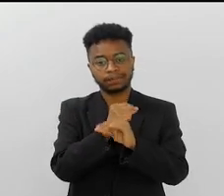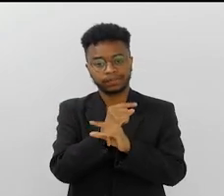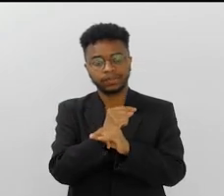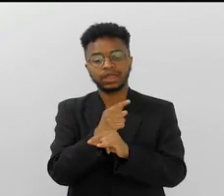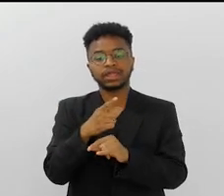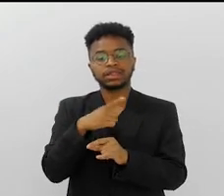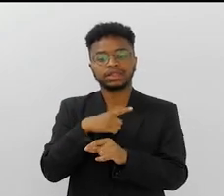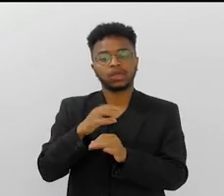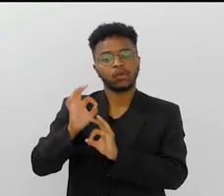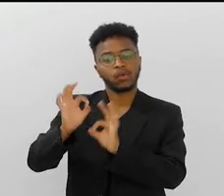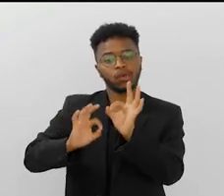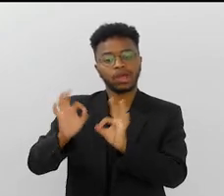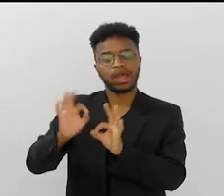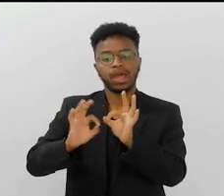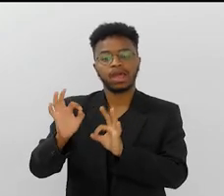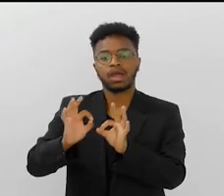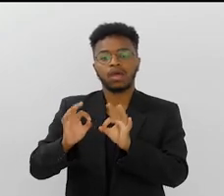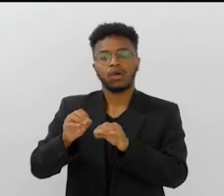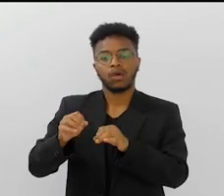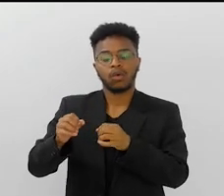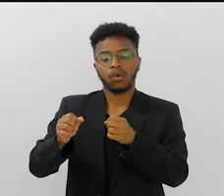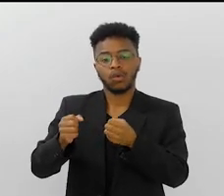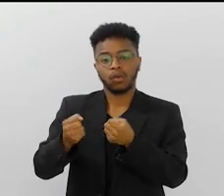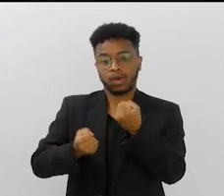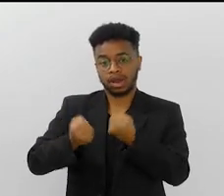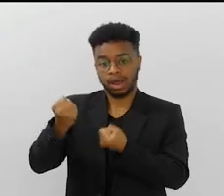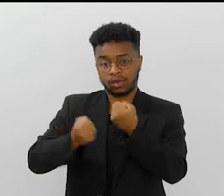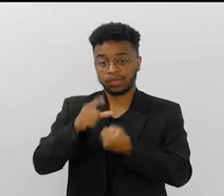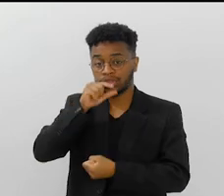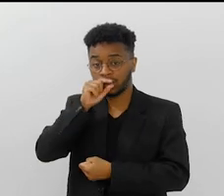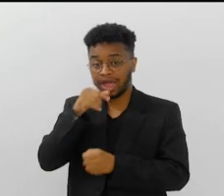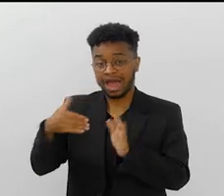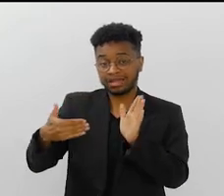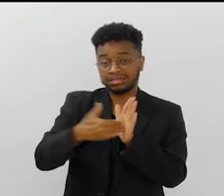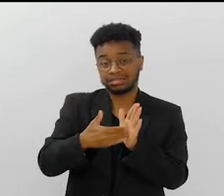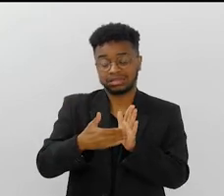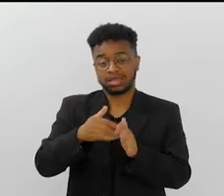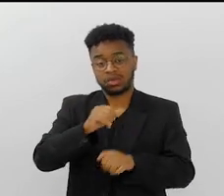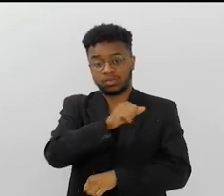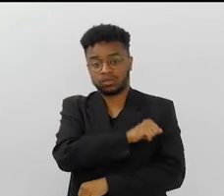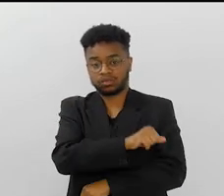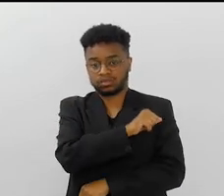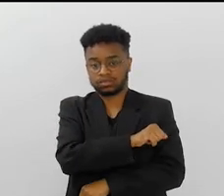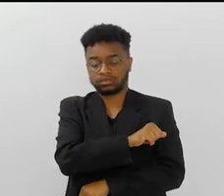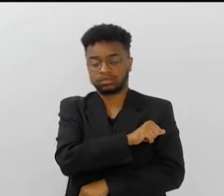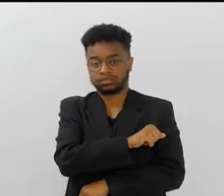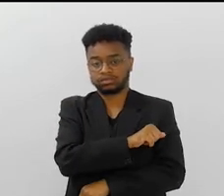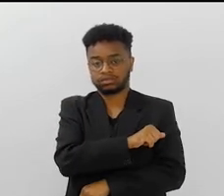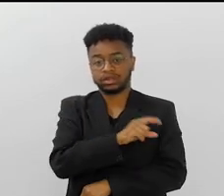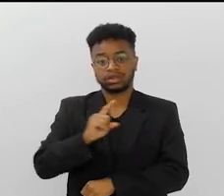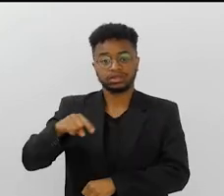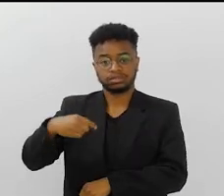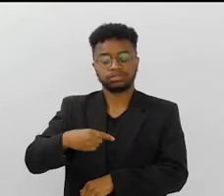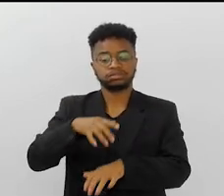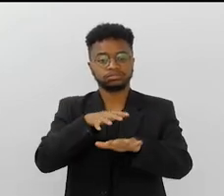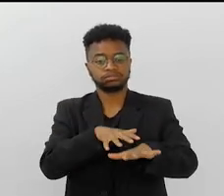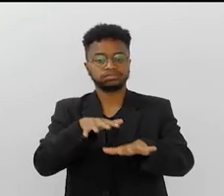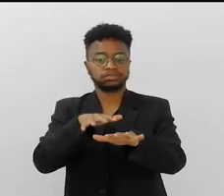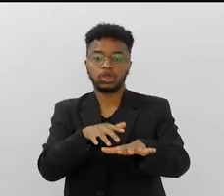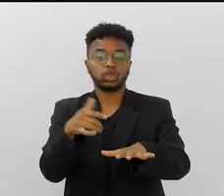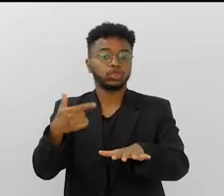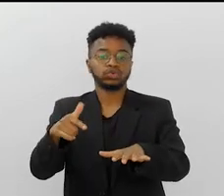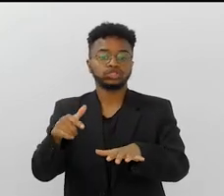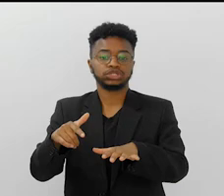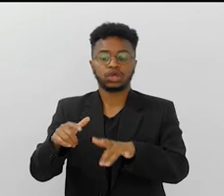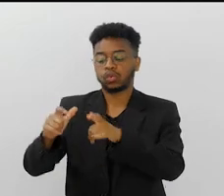Beja Flor fazia os carros em Neuópolis e eles vinham empurrando de Neuópolis até o centro do Rio para a distribuição. desfilar no Carnaval.